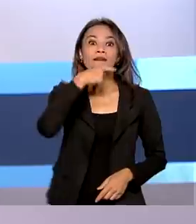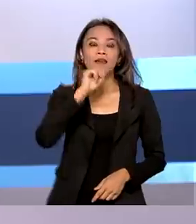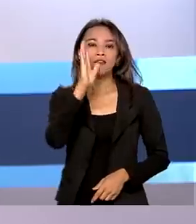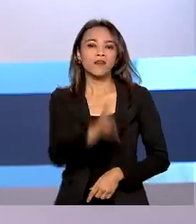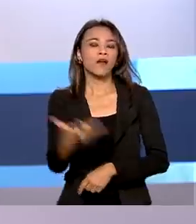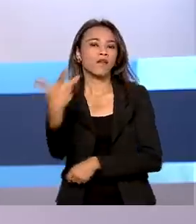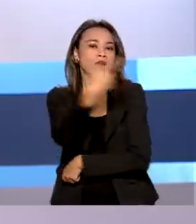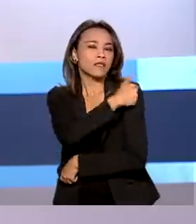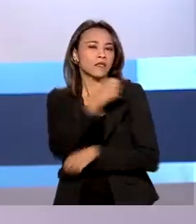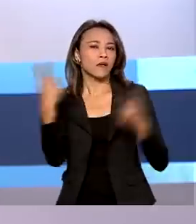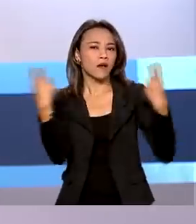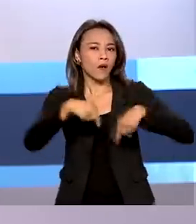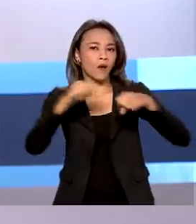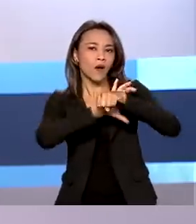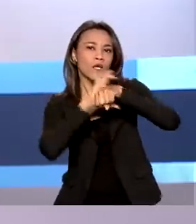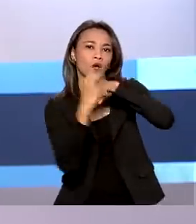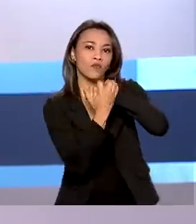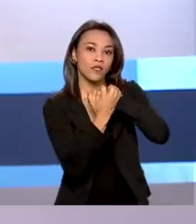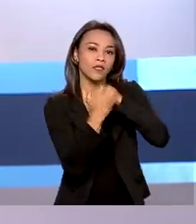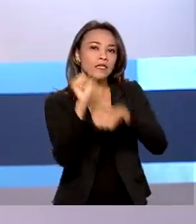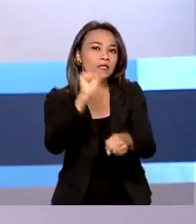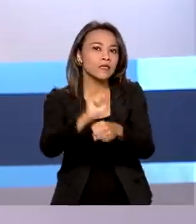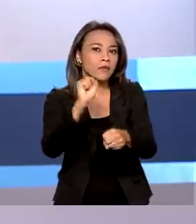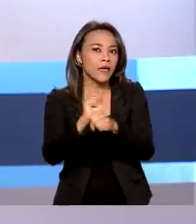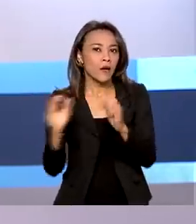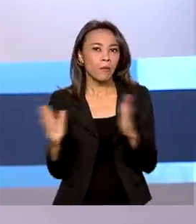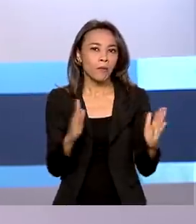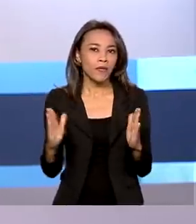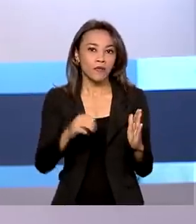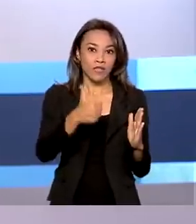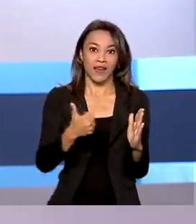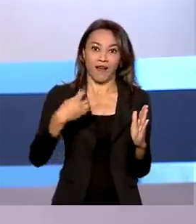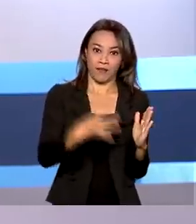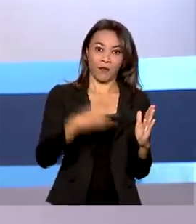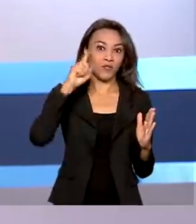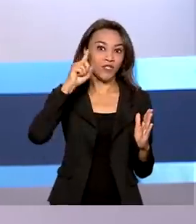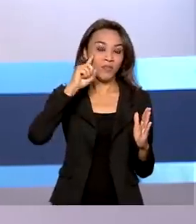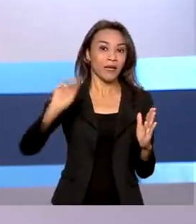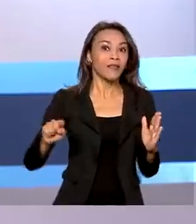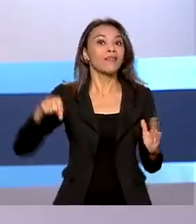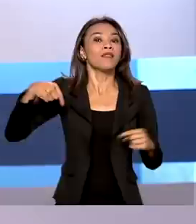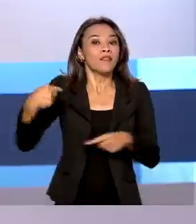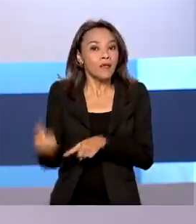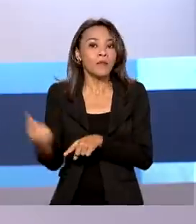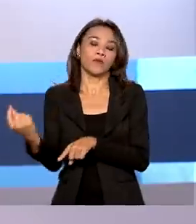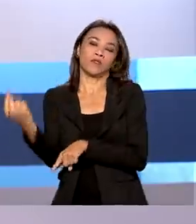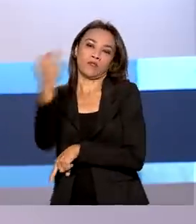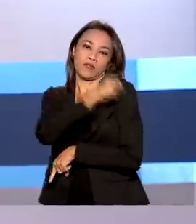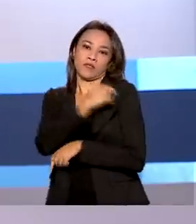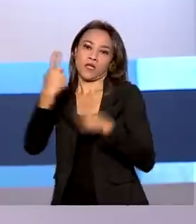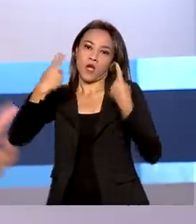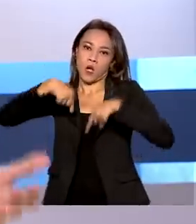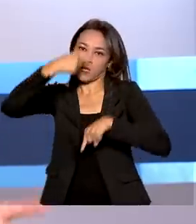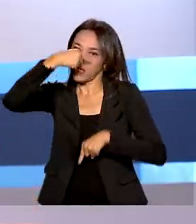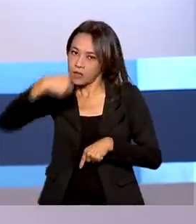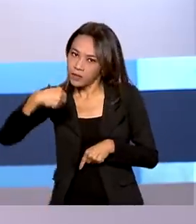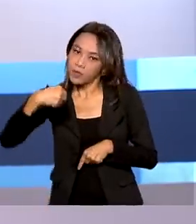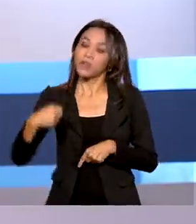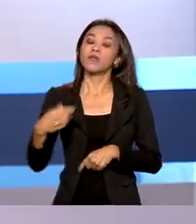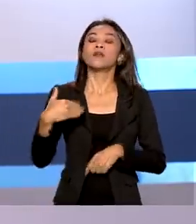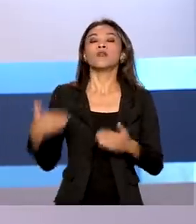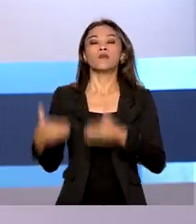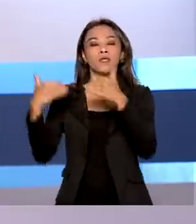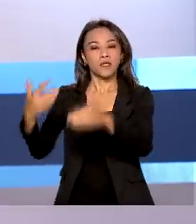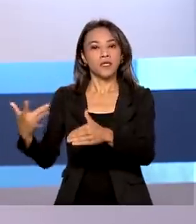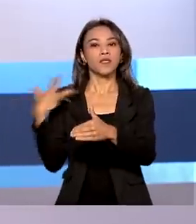contra a Covid-19 deve esperar 14 dias para se vacinar contra a gripe. E o Ministério da Saúde ampliou a campanha